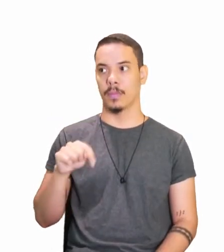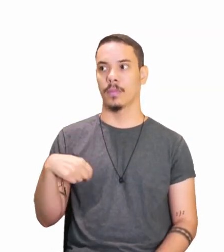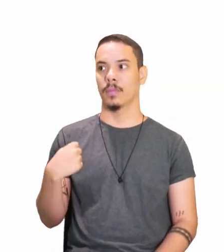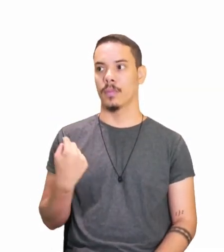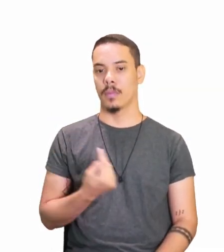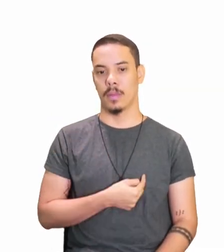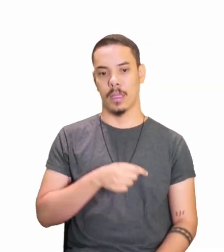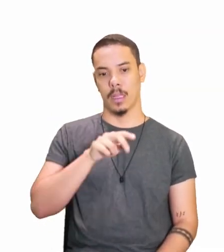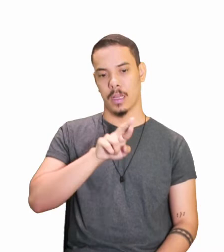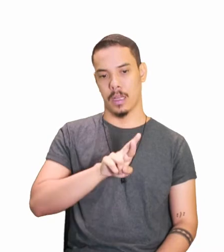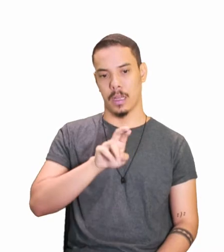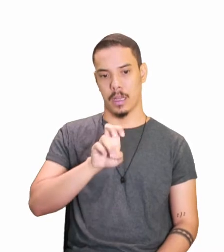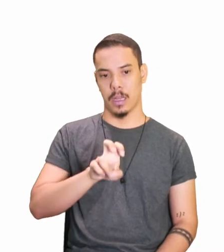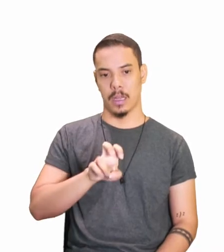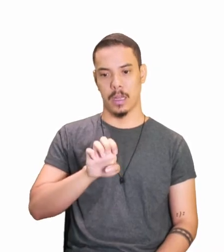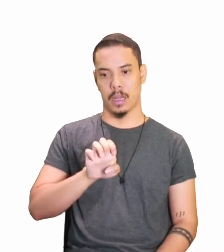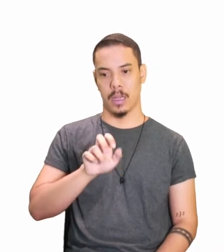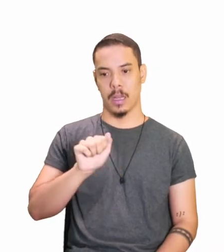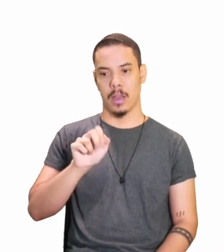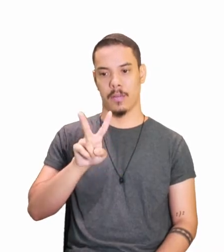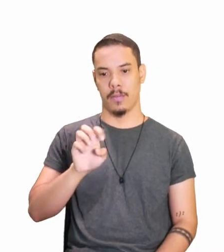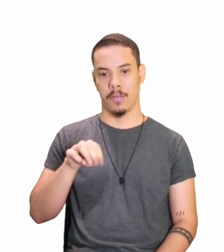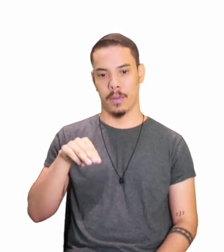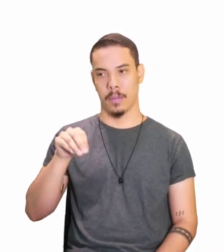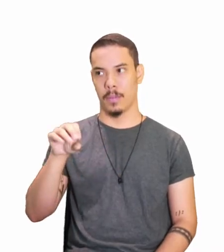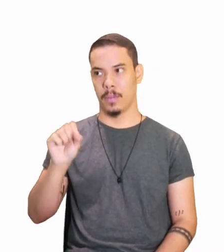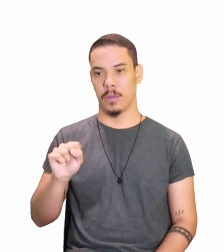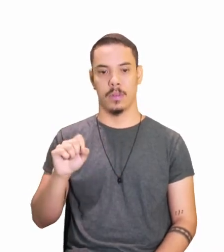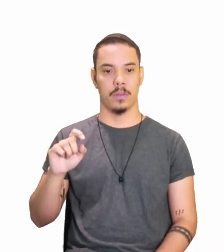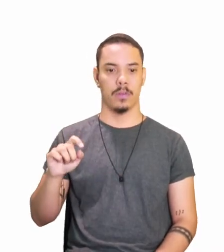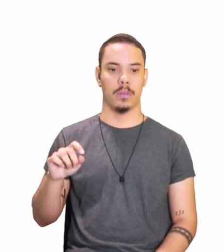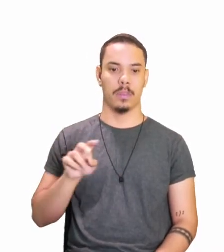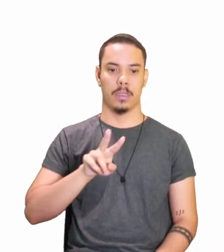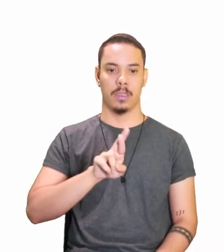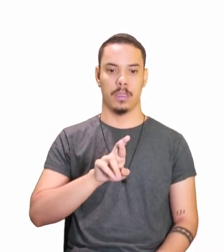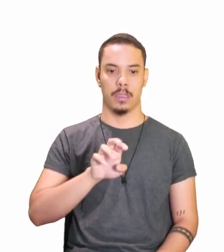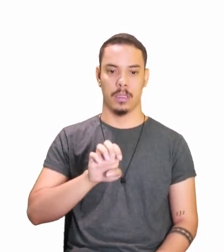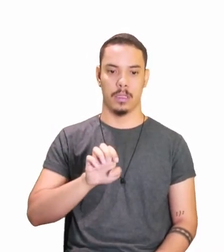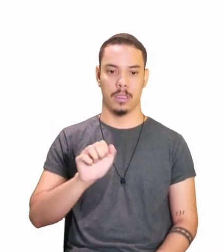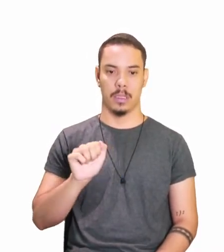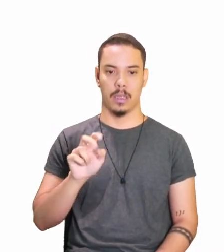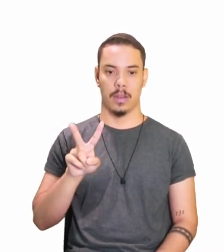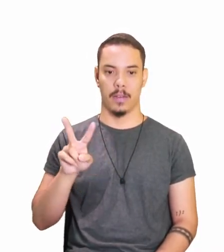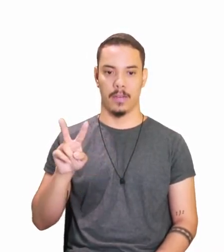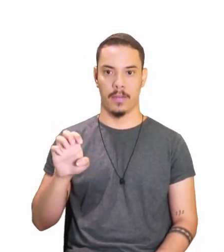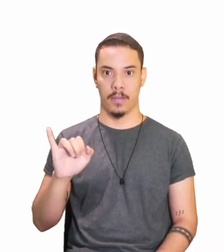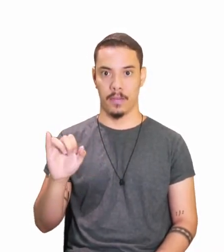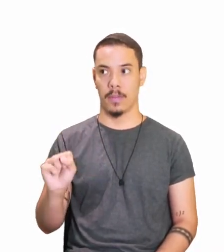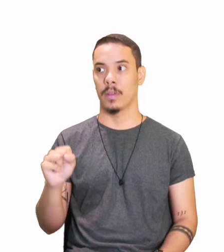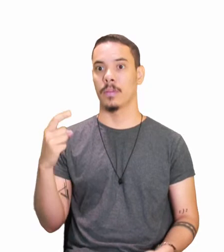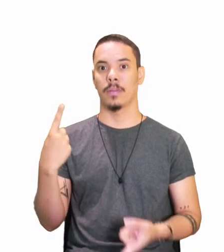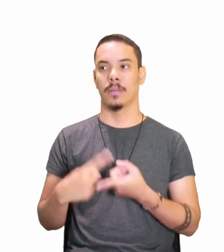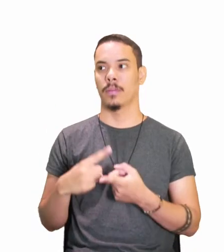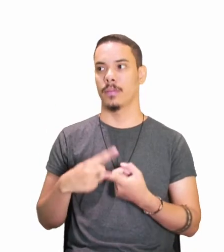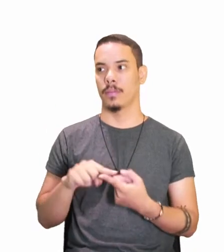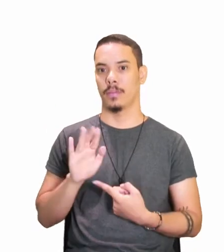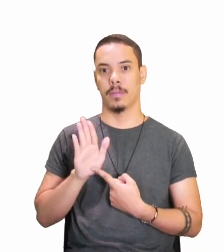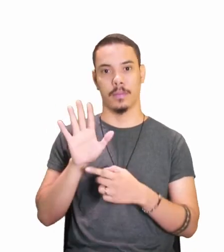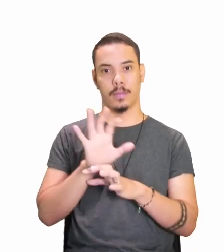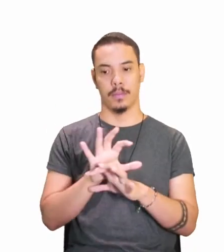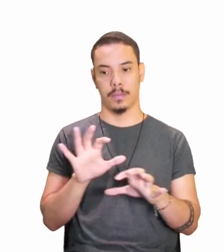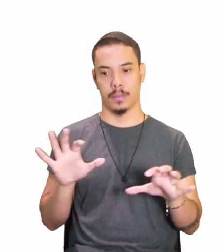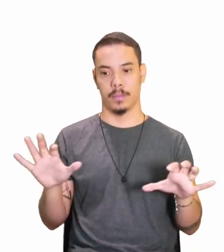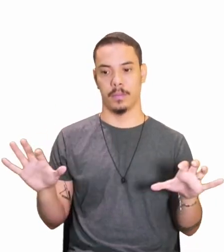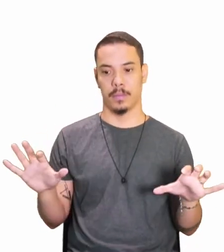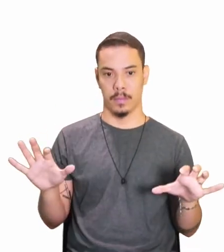reavemos, e reavês, tá certo? Por que? Quando aparecer as cinco, ó,